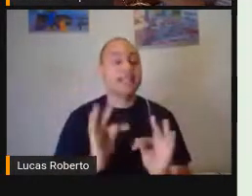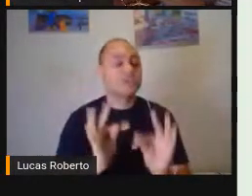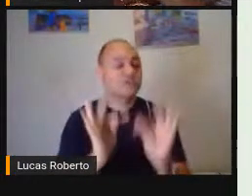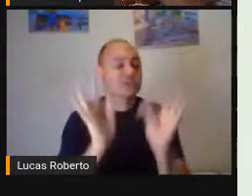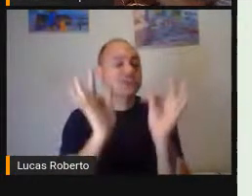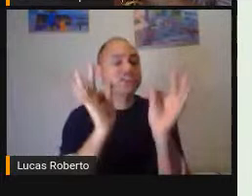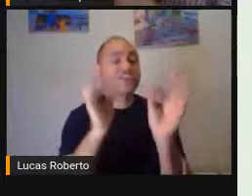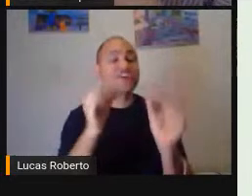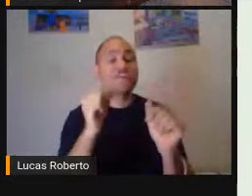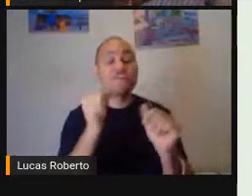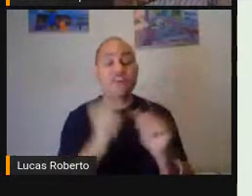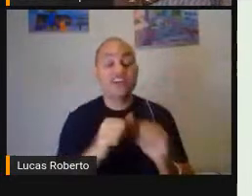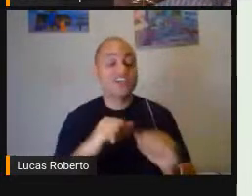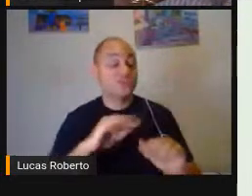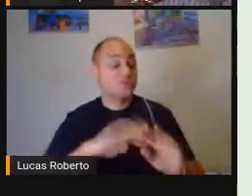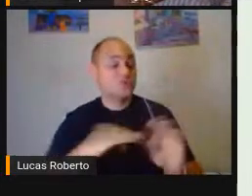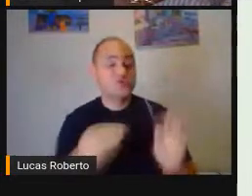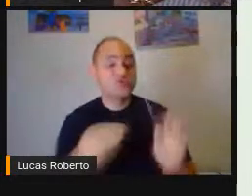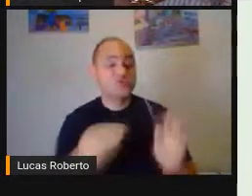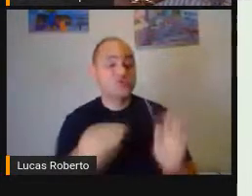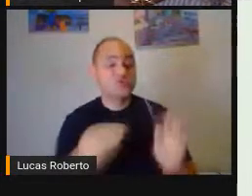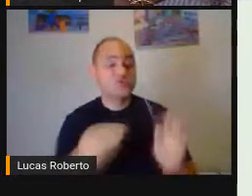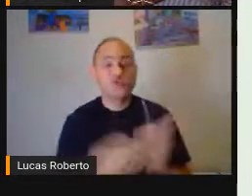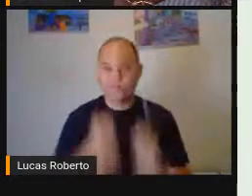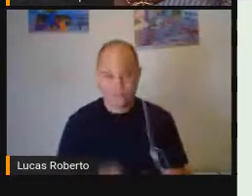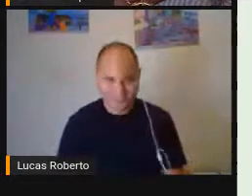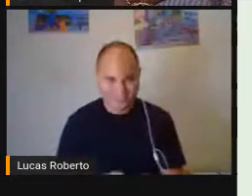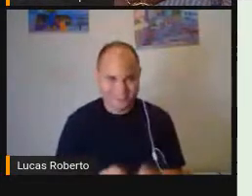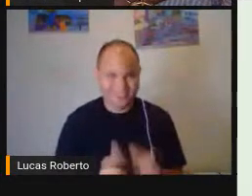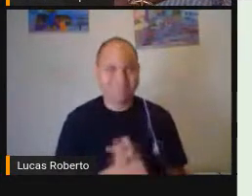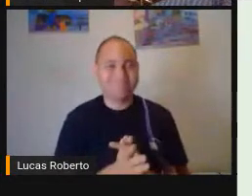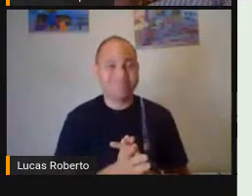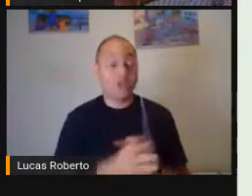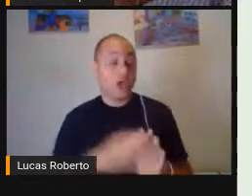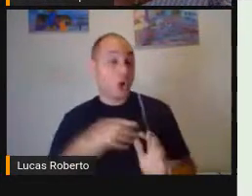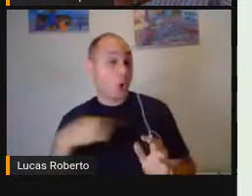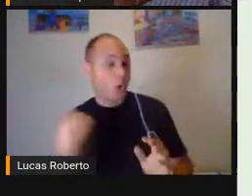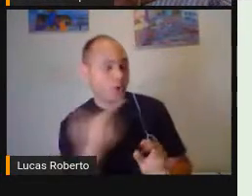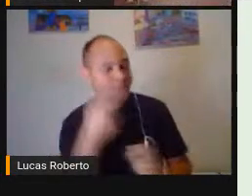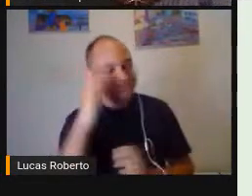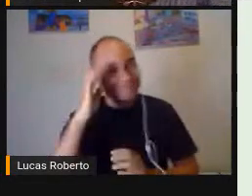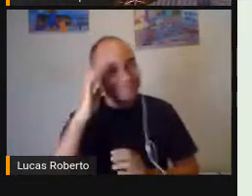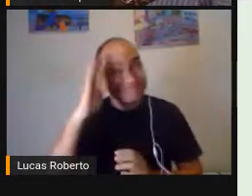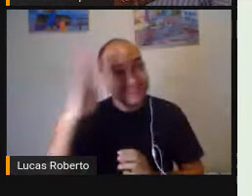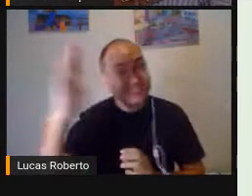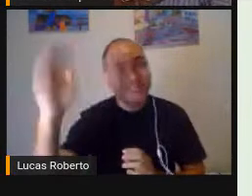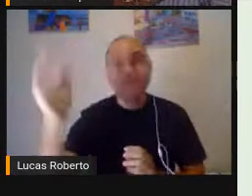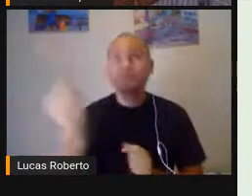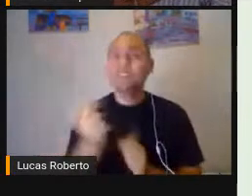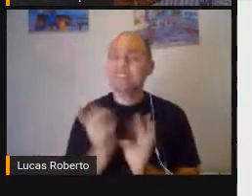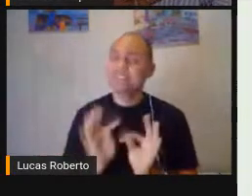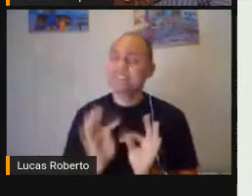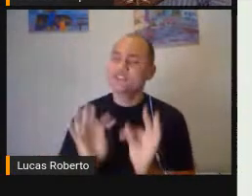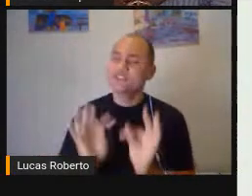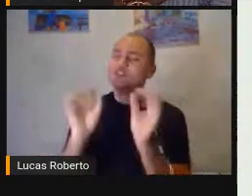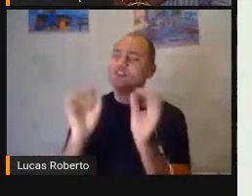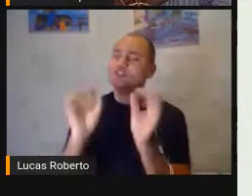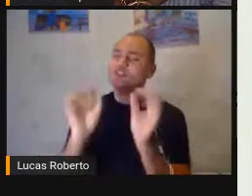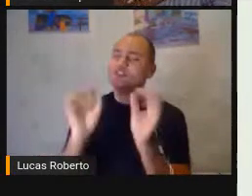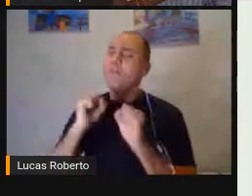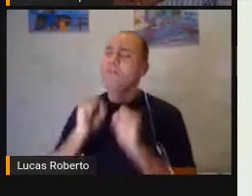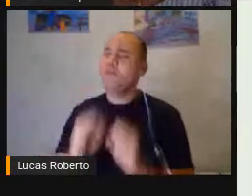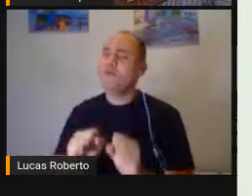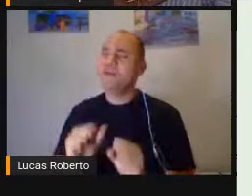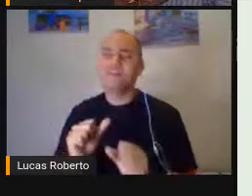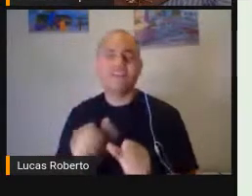Possíveis Então a gente Pensa na tecnologia No sentido Das possibilidades De tornar possível